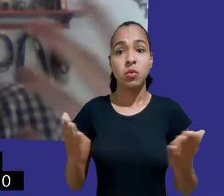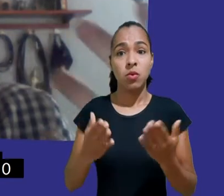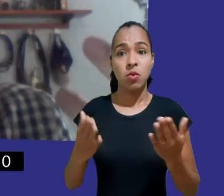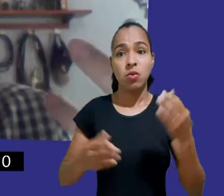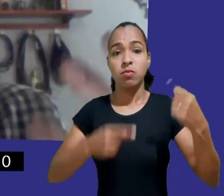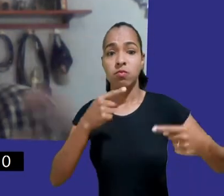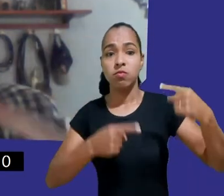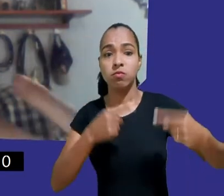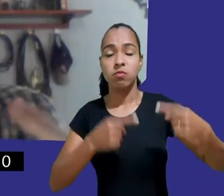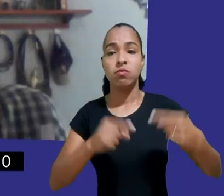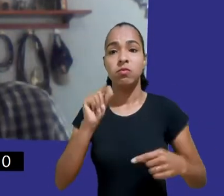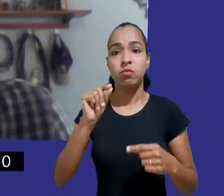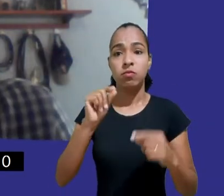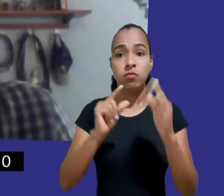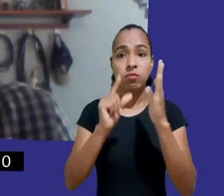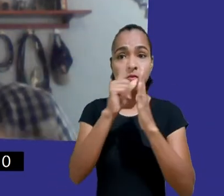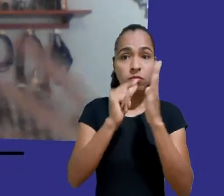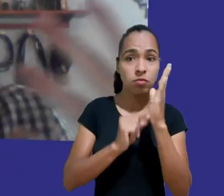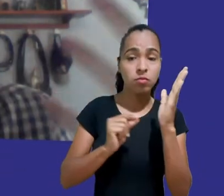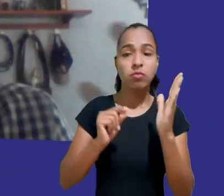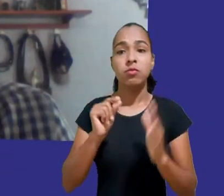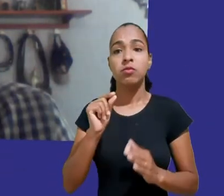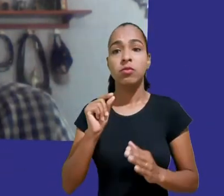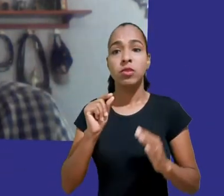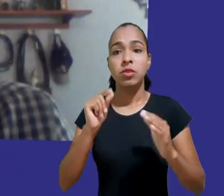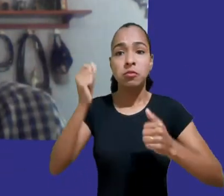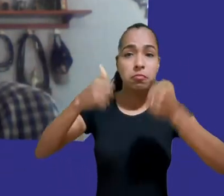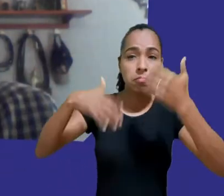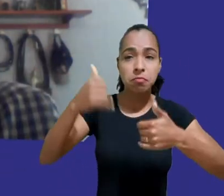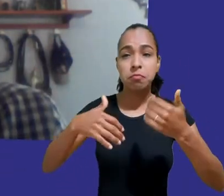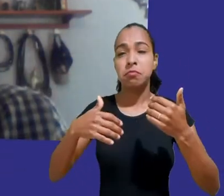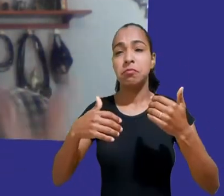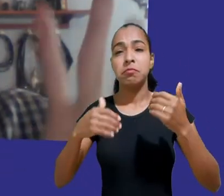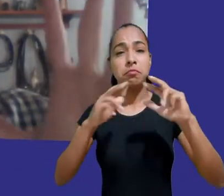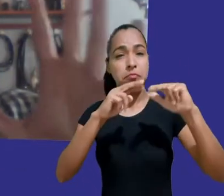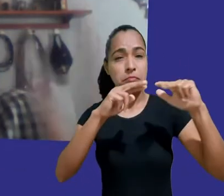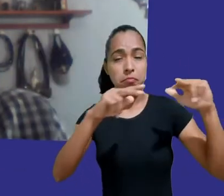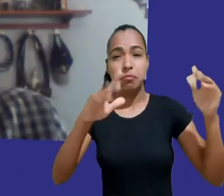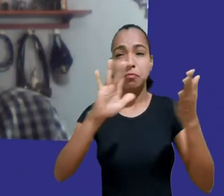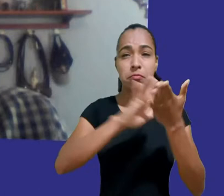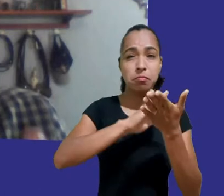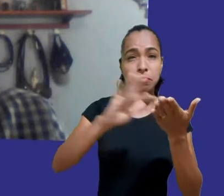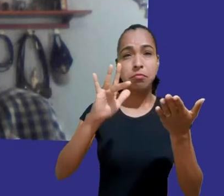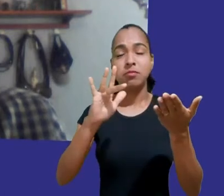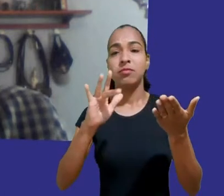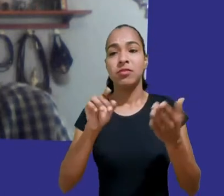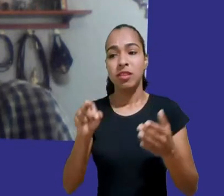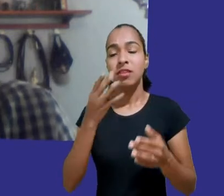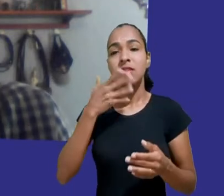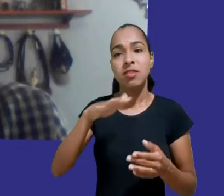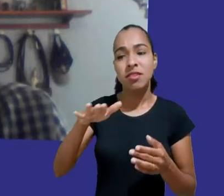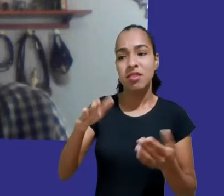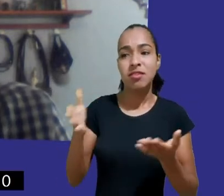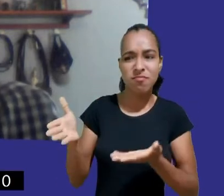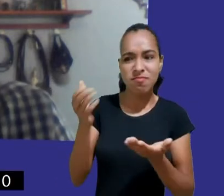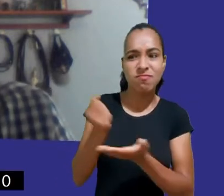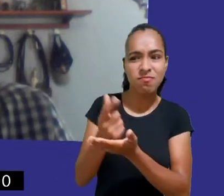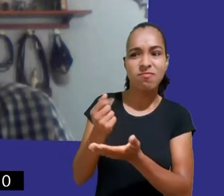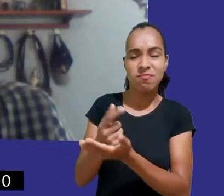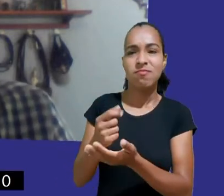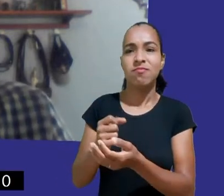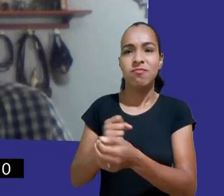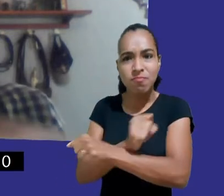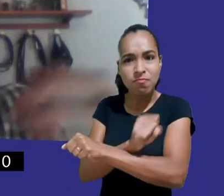modelo de negócios desse mundo tem trazido quando se fala em exploração comercial infantil. Mas hoje, a gente vai conversar mais sobre algumas